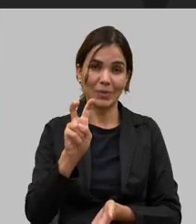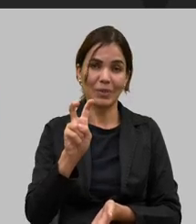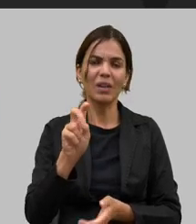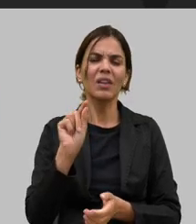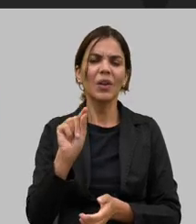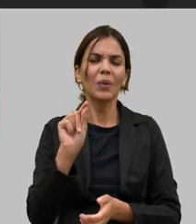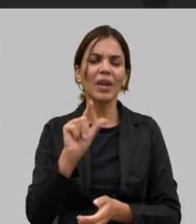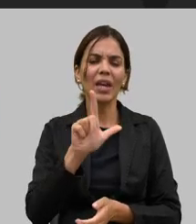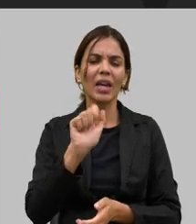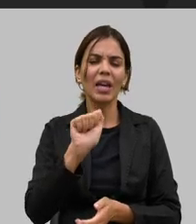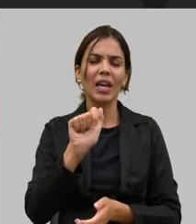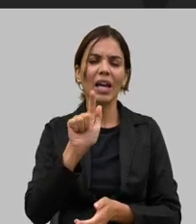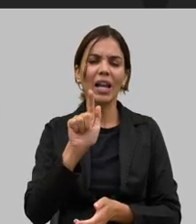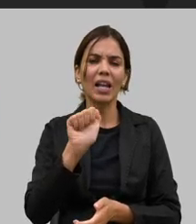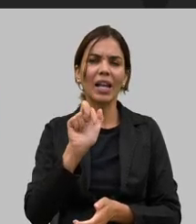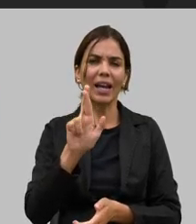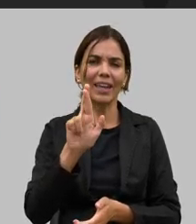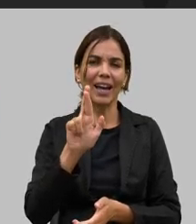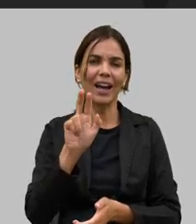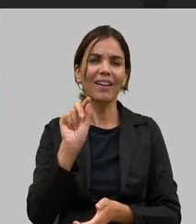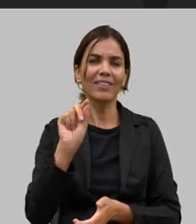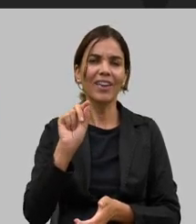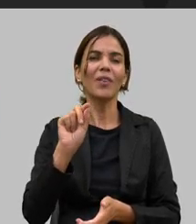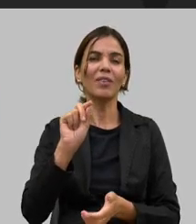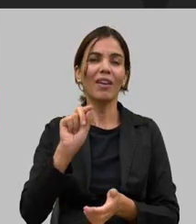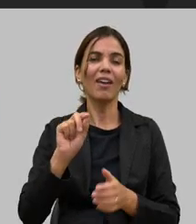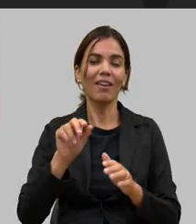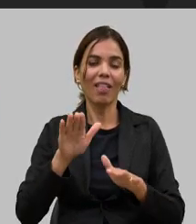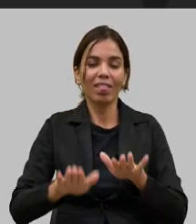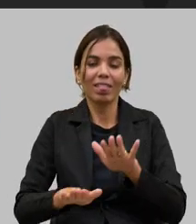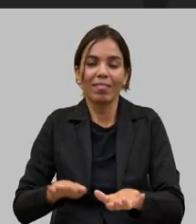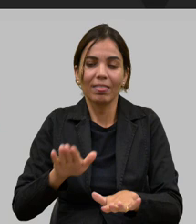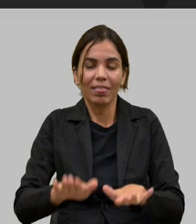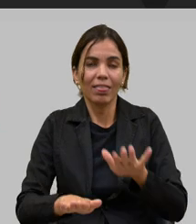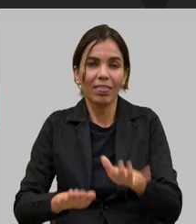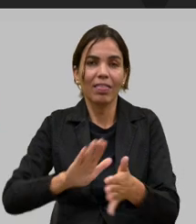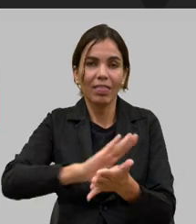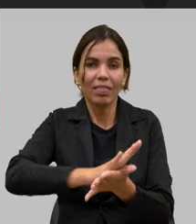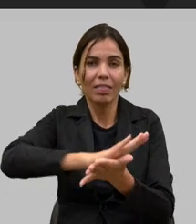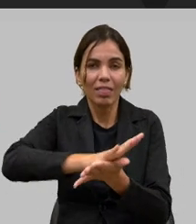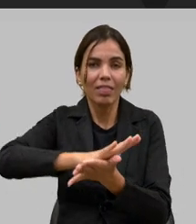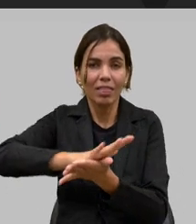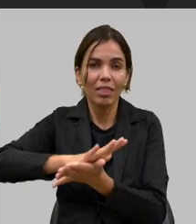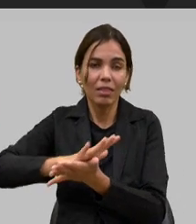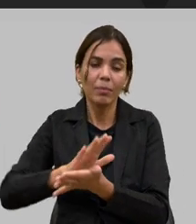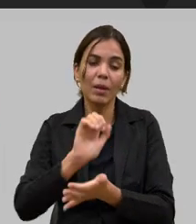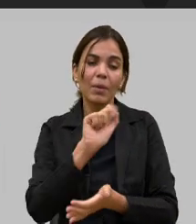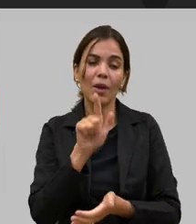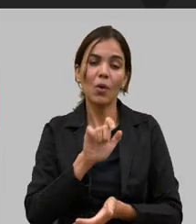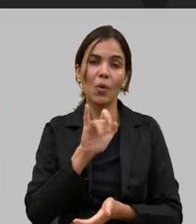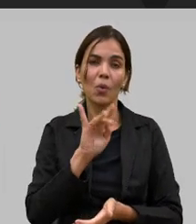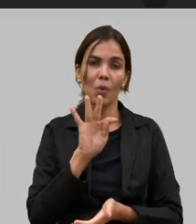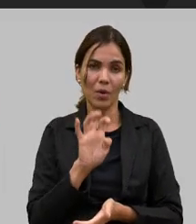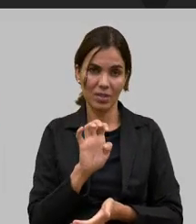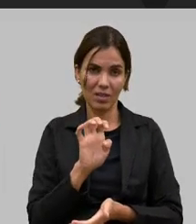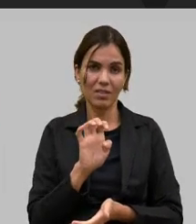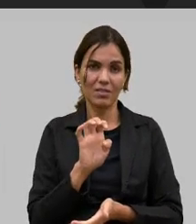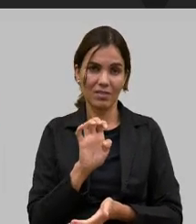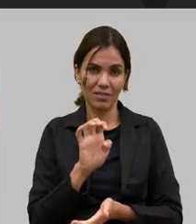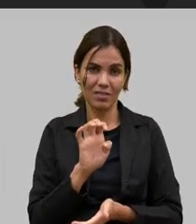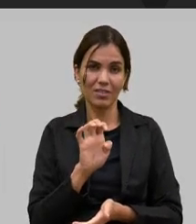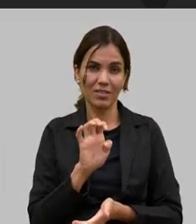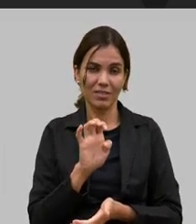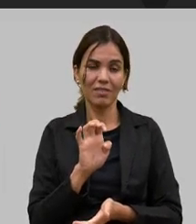azeite de mais de 150 produtores que nós temos na Mantiqueira nosso governador esteve lá essa semana para poderem a gente poder